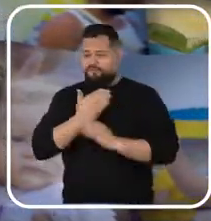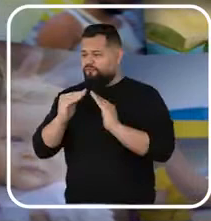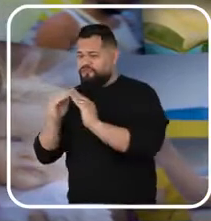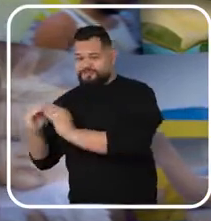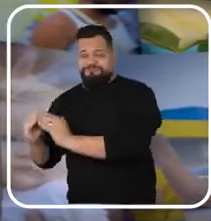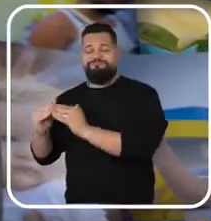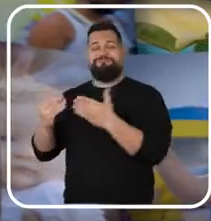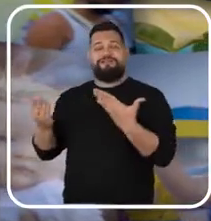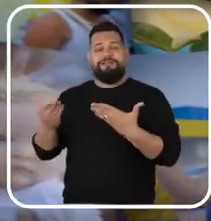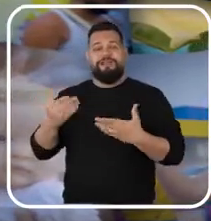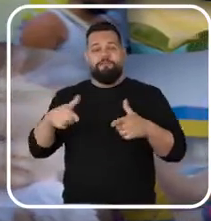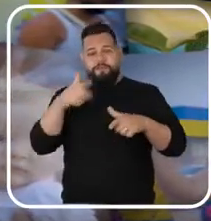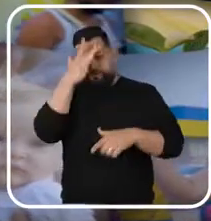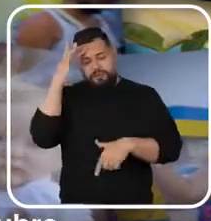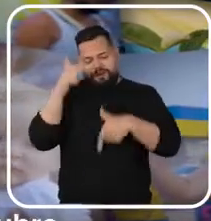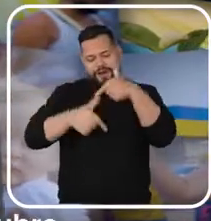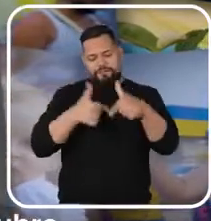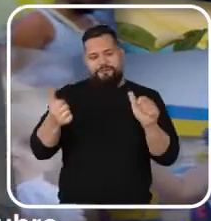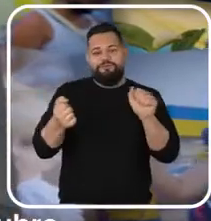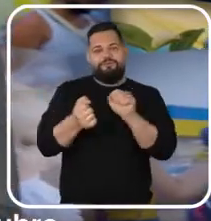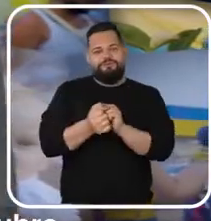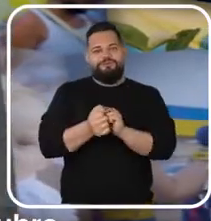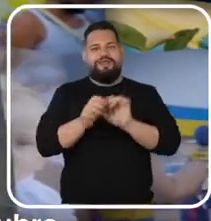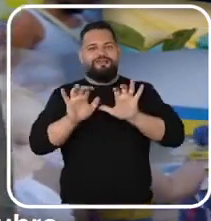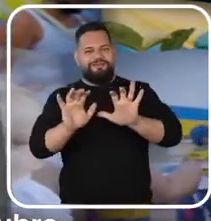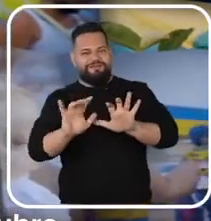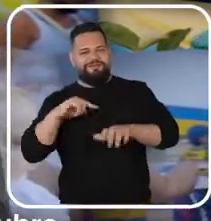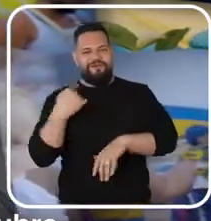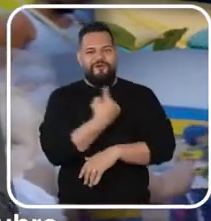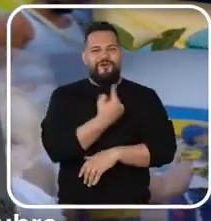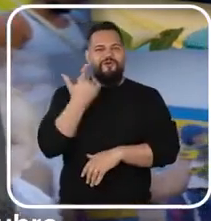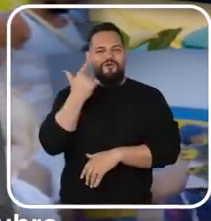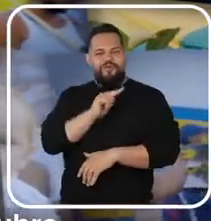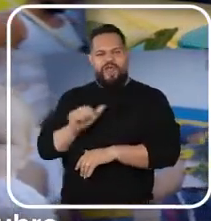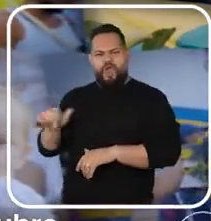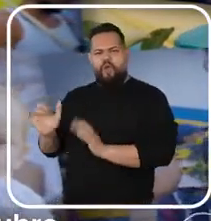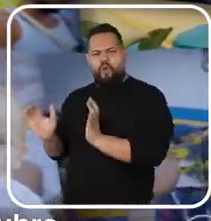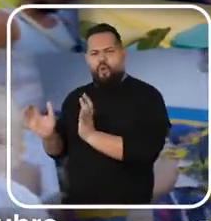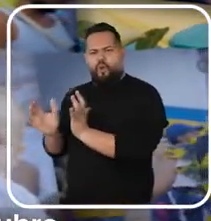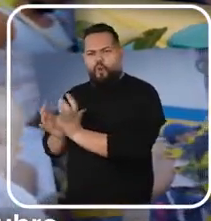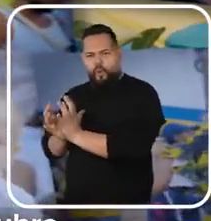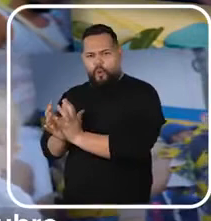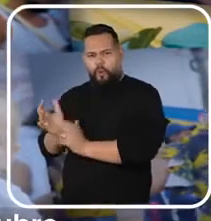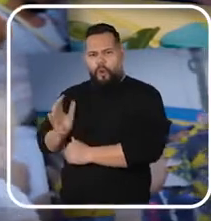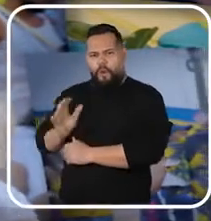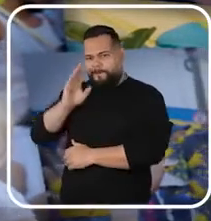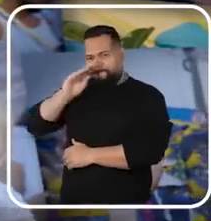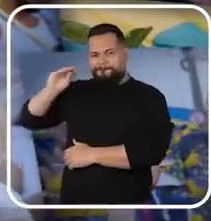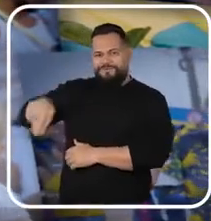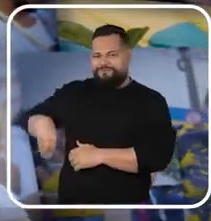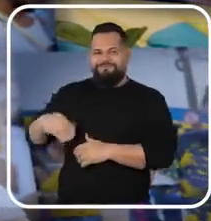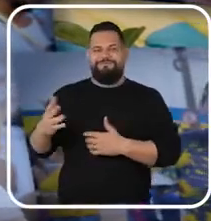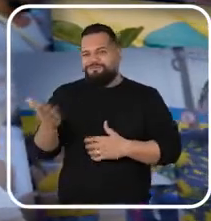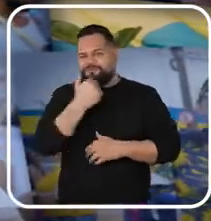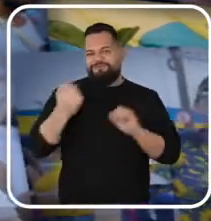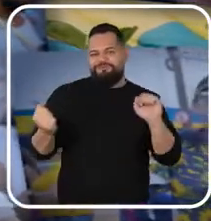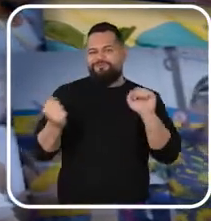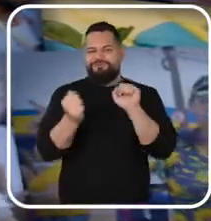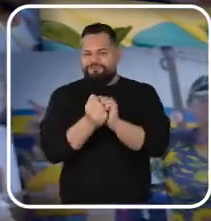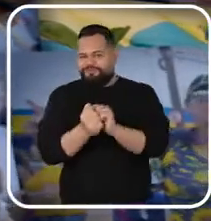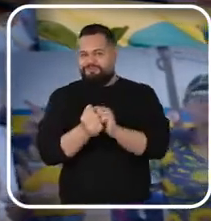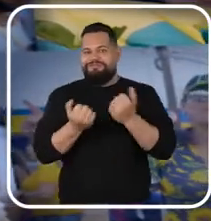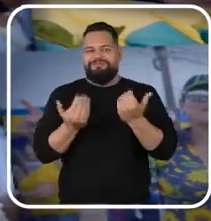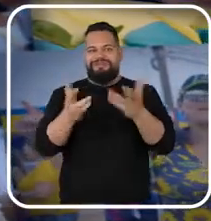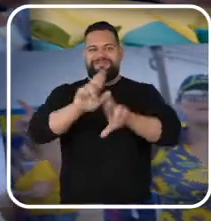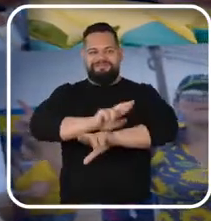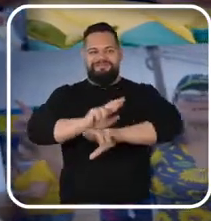vizinhos e colegas de trabalho Assim, vamos vencer os poderosos no próximo dia 2 de outubro Vem com a gente, vem fazer